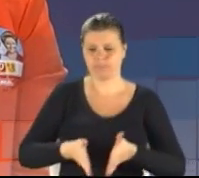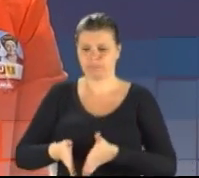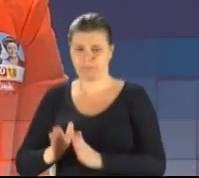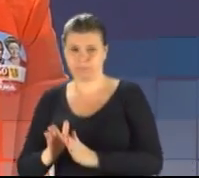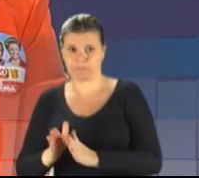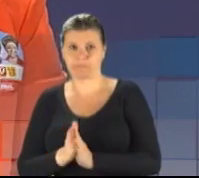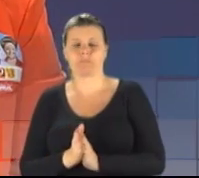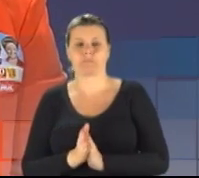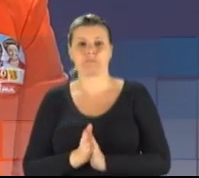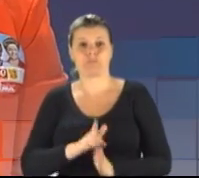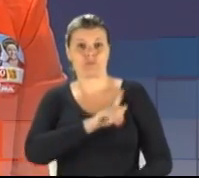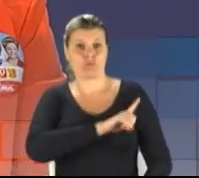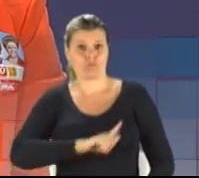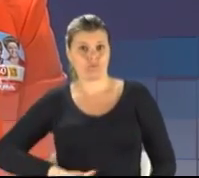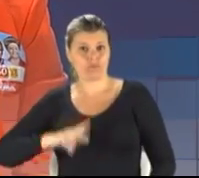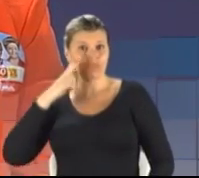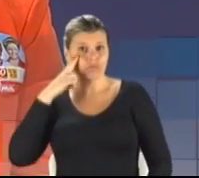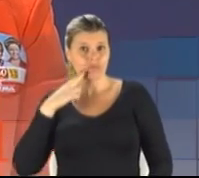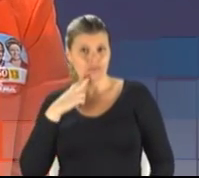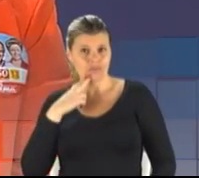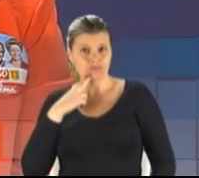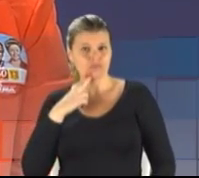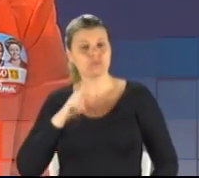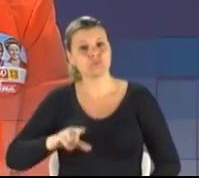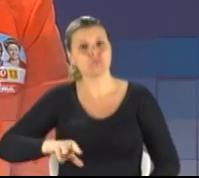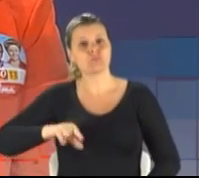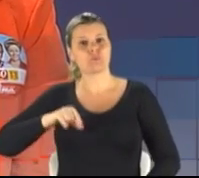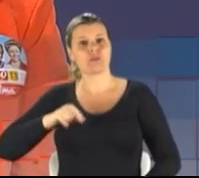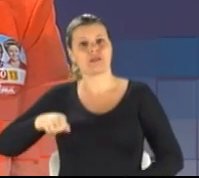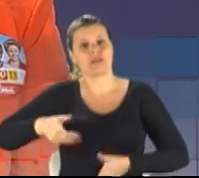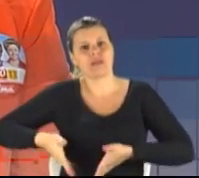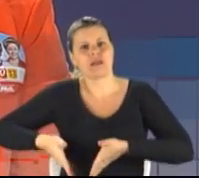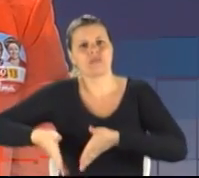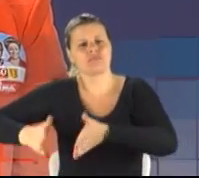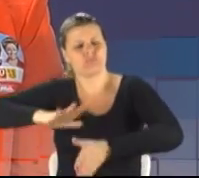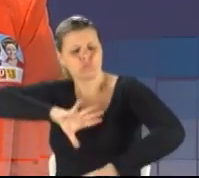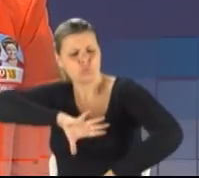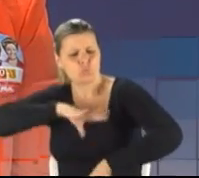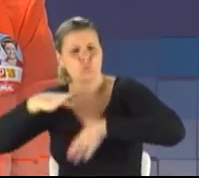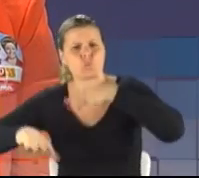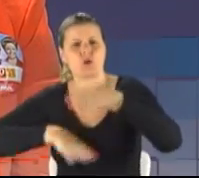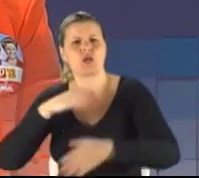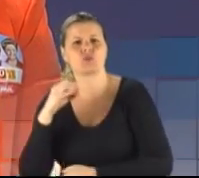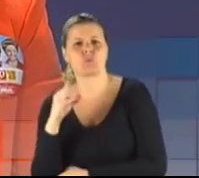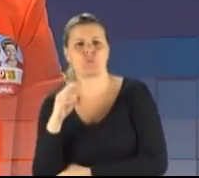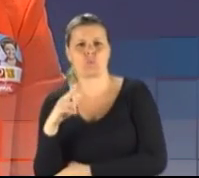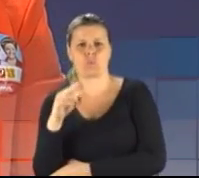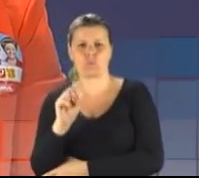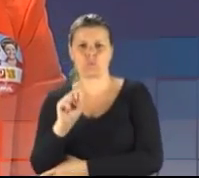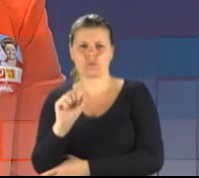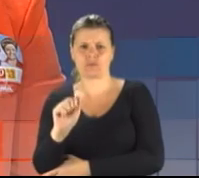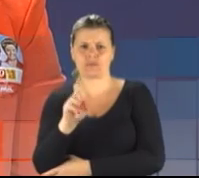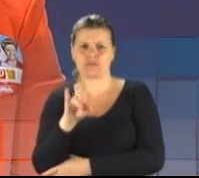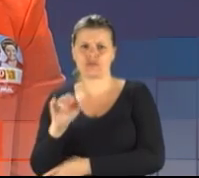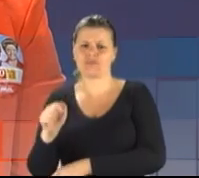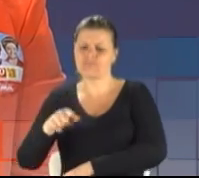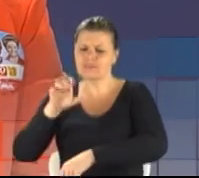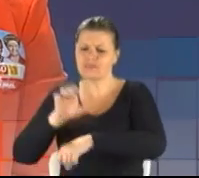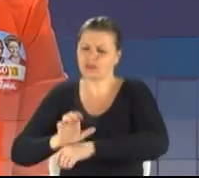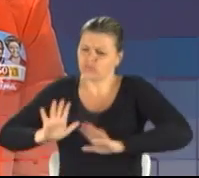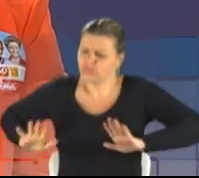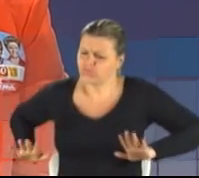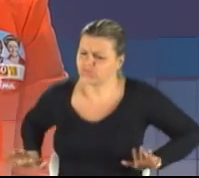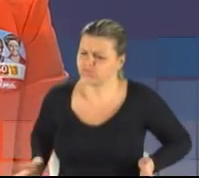governo, o governador Tarso Gerro, escolheu o caminho da ousadia, de um Estado indutor do desenvolvimento.